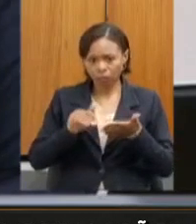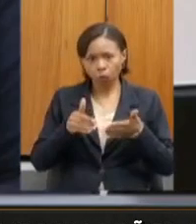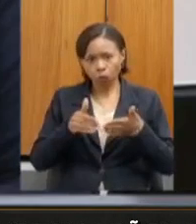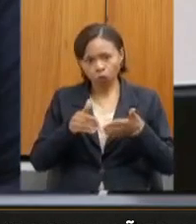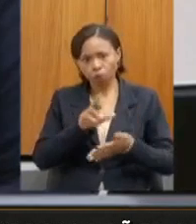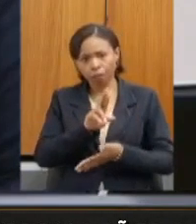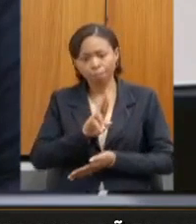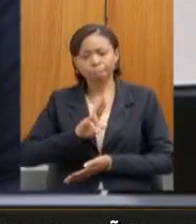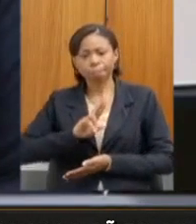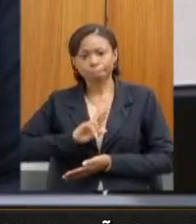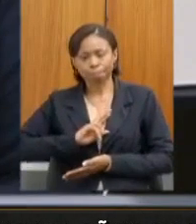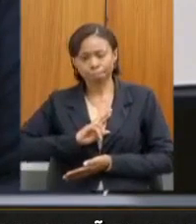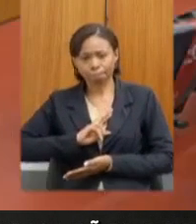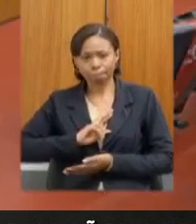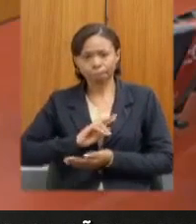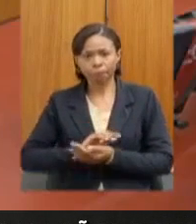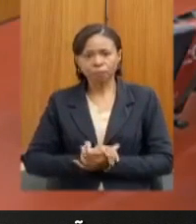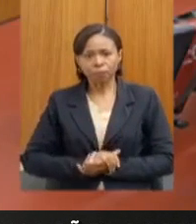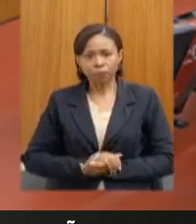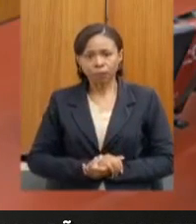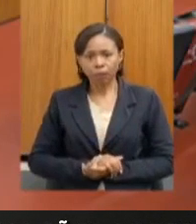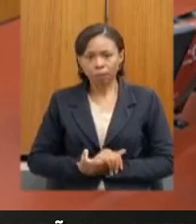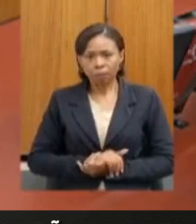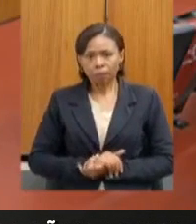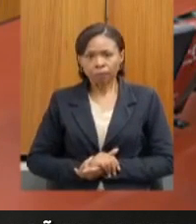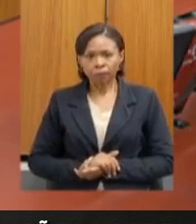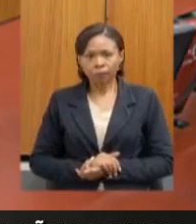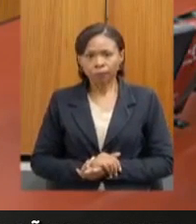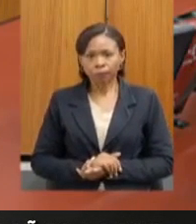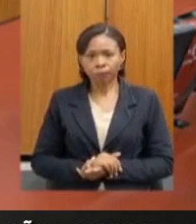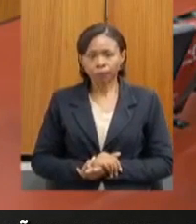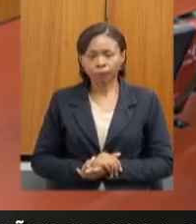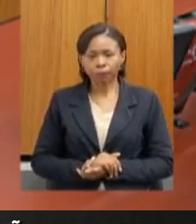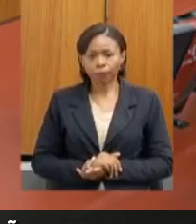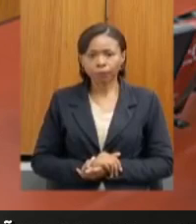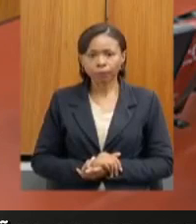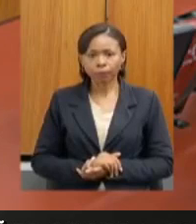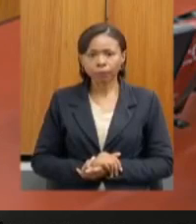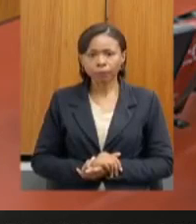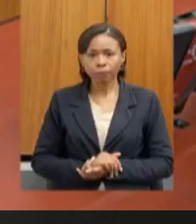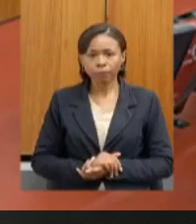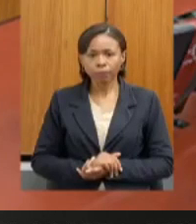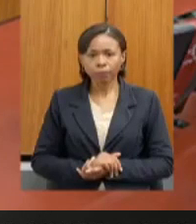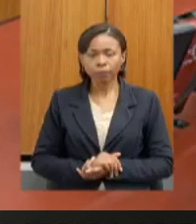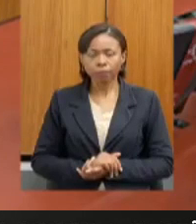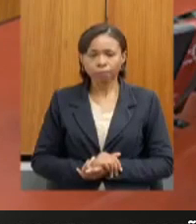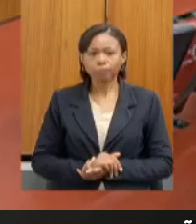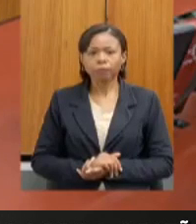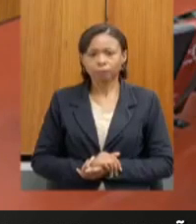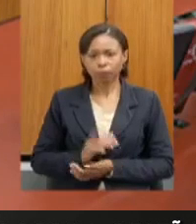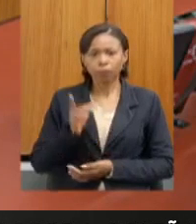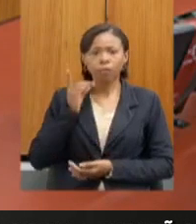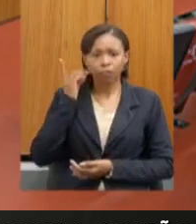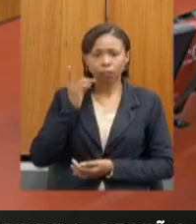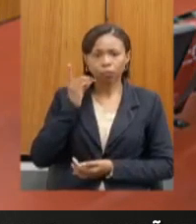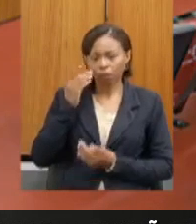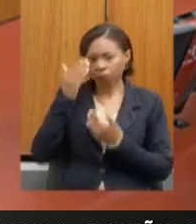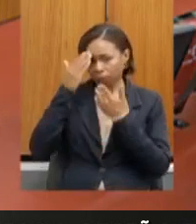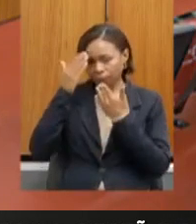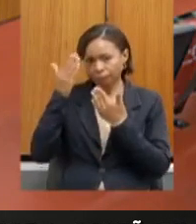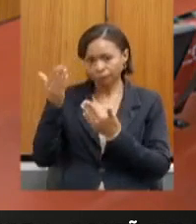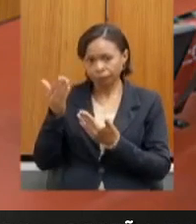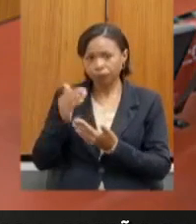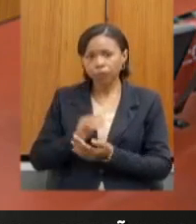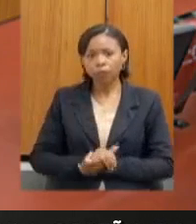discorrer sobre essas duas importantes perguntas. Bem, obrigada, deputado Noraldino.